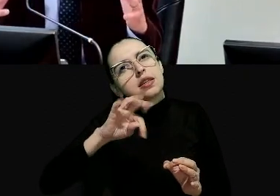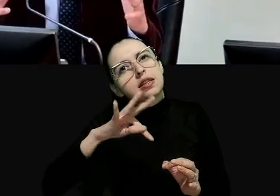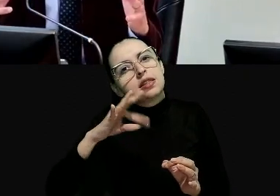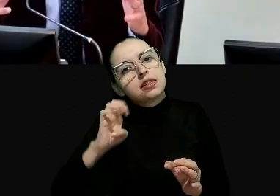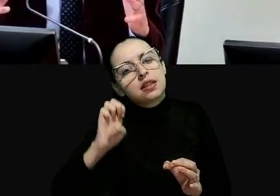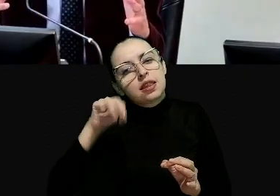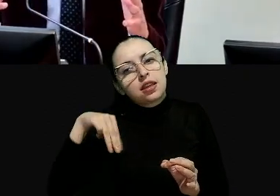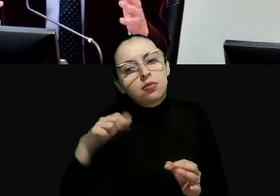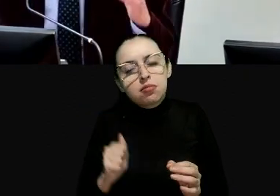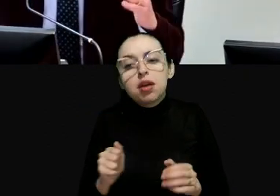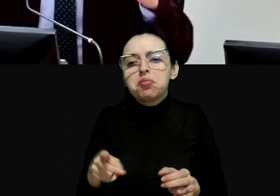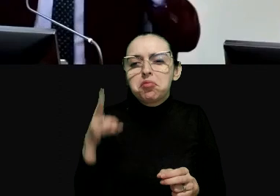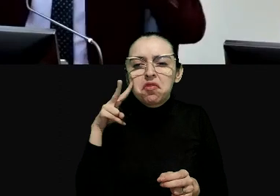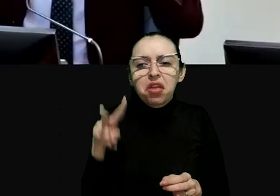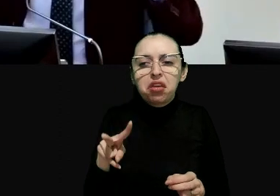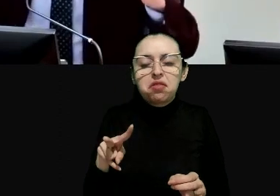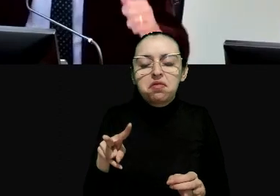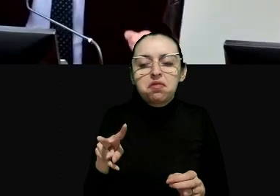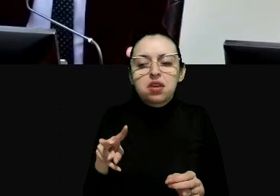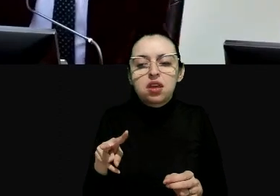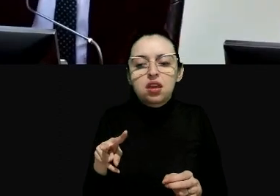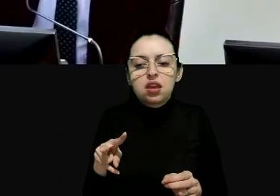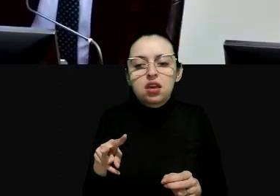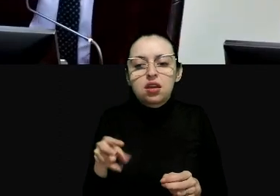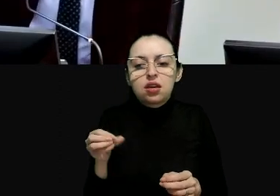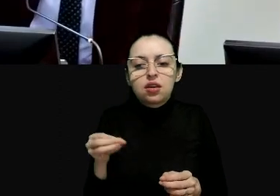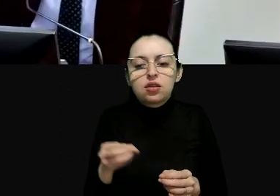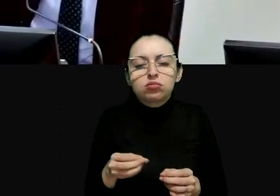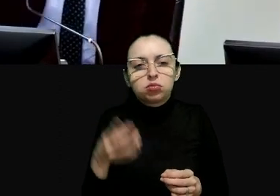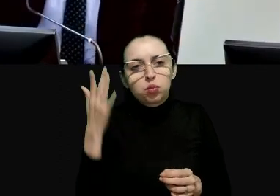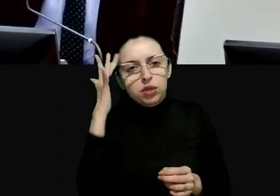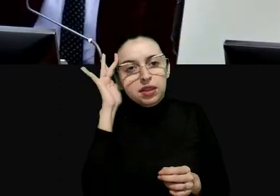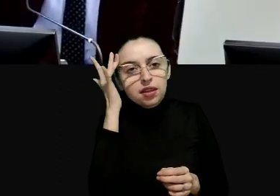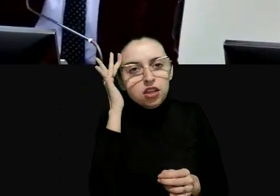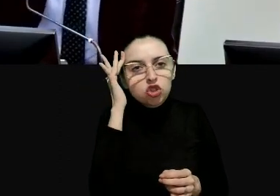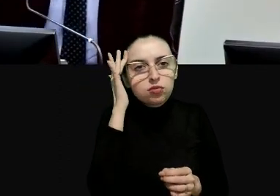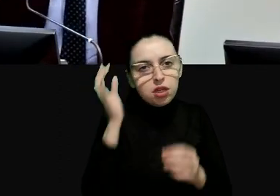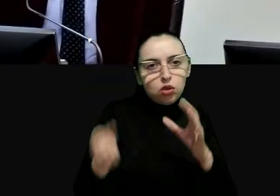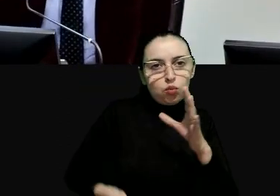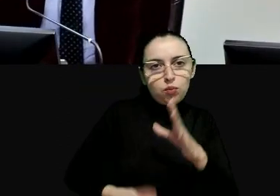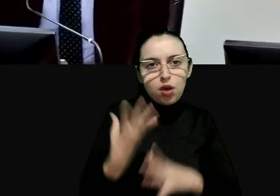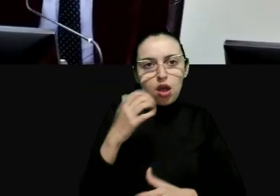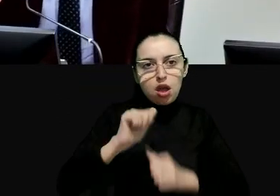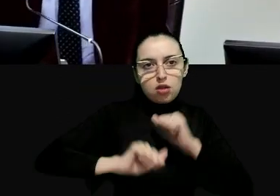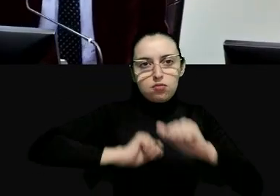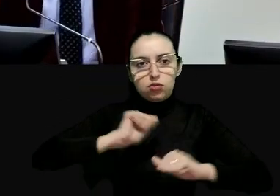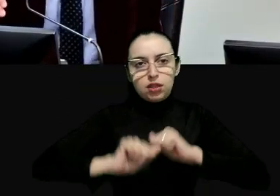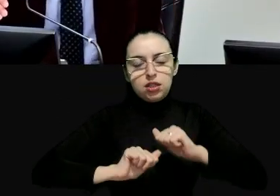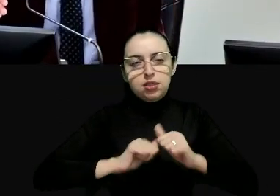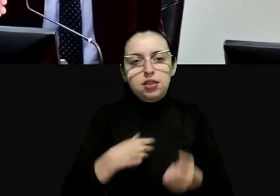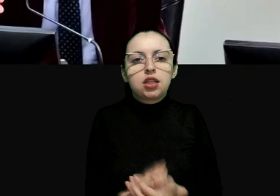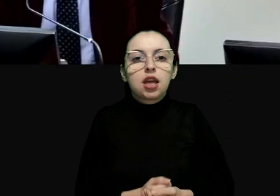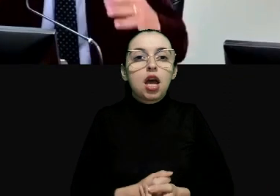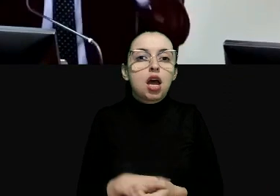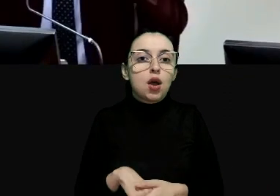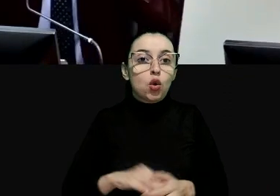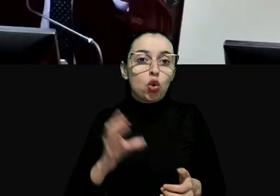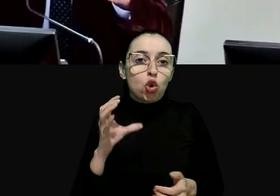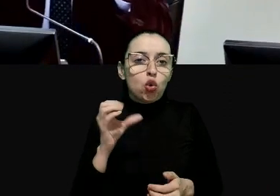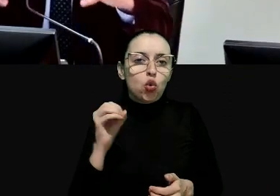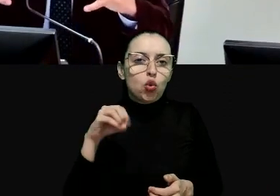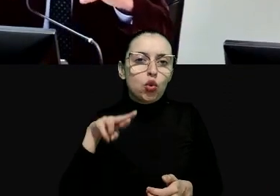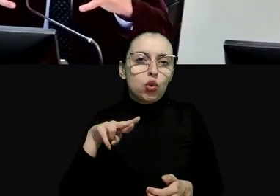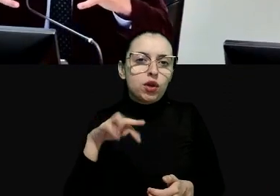se vê que esta interpretação transformadora que faz a corte americana é